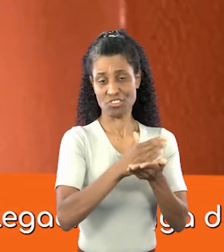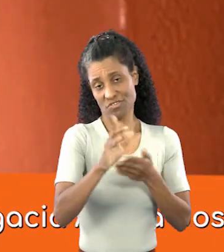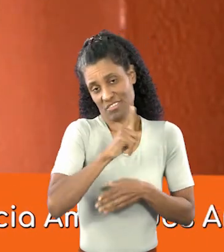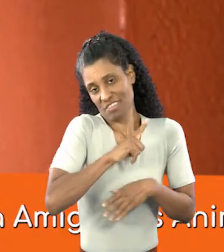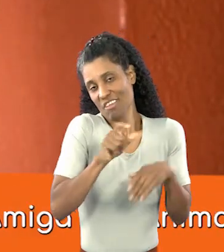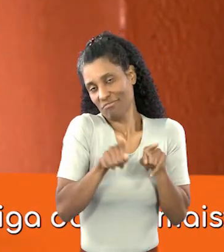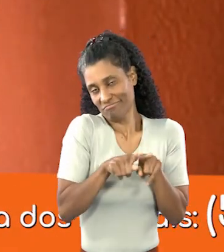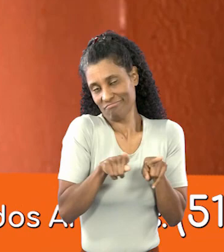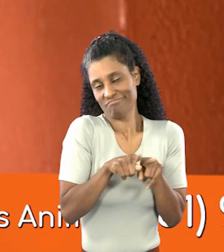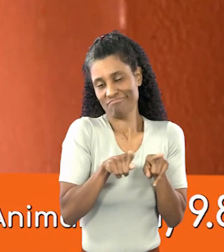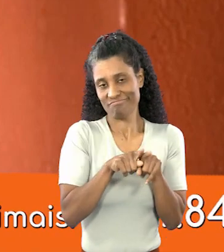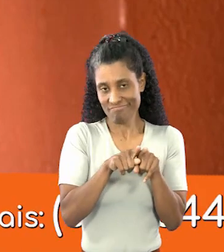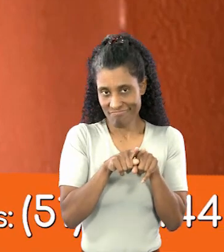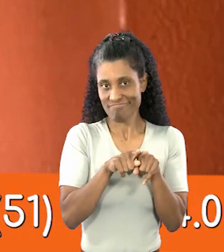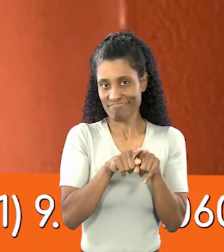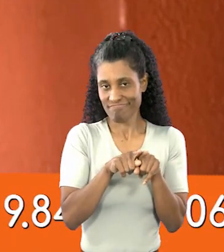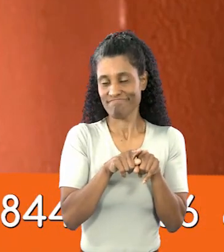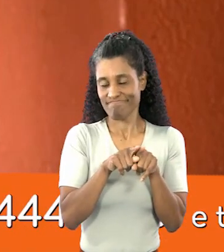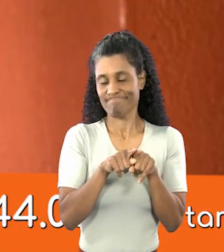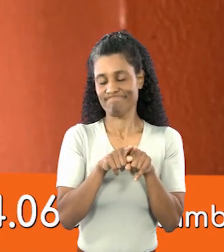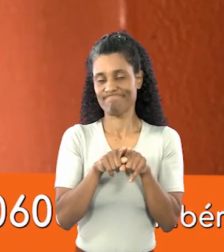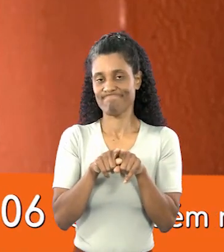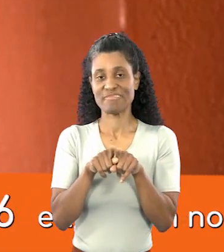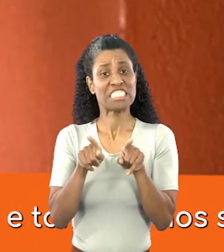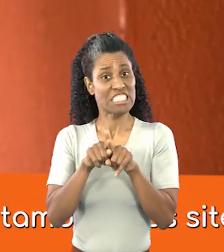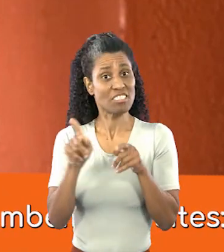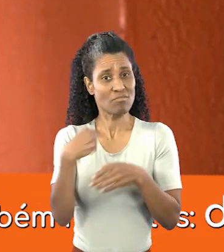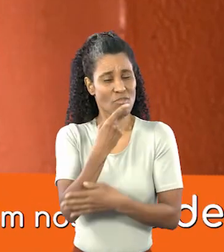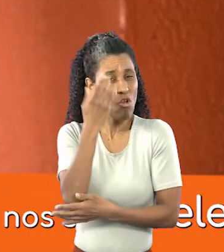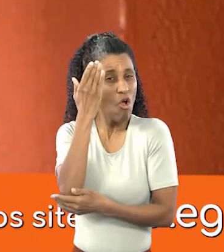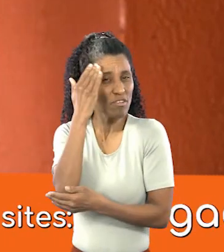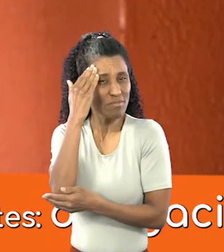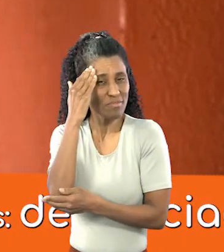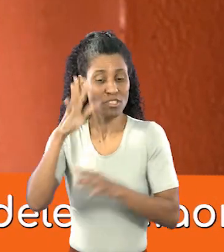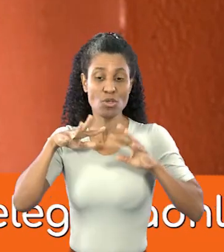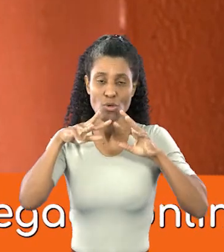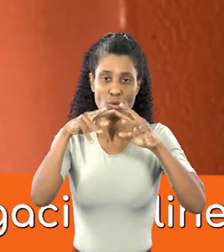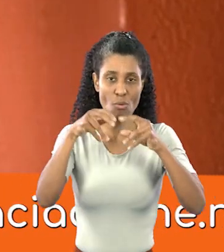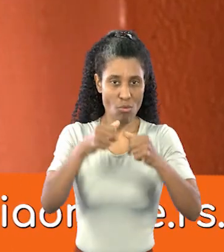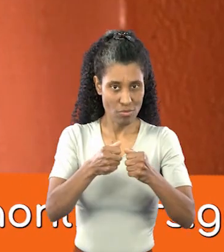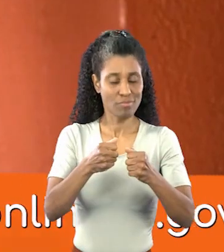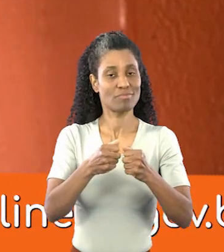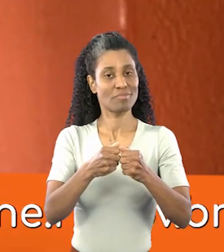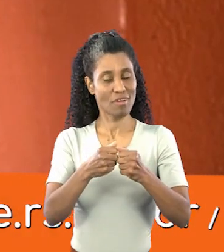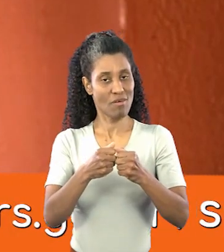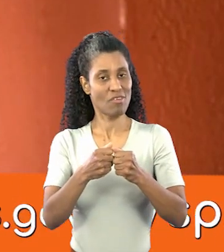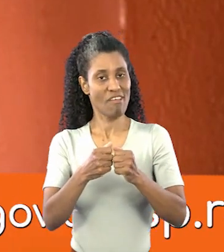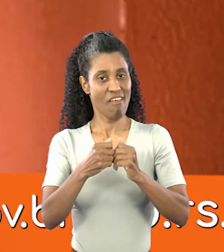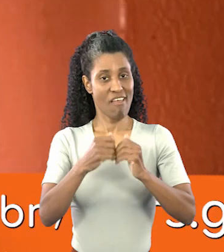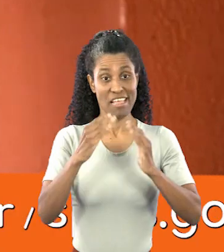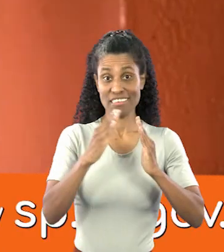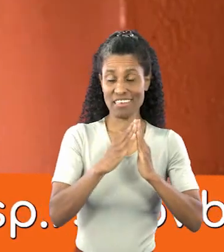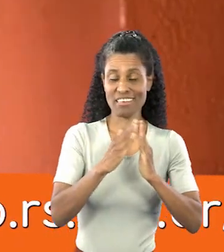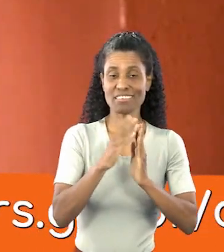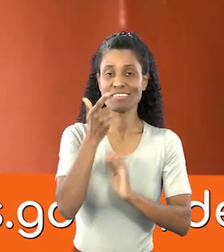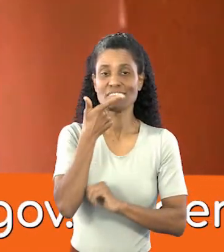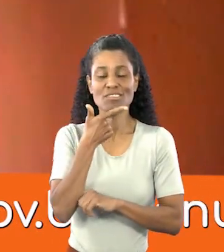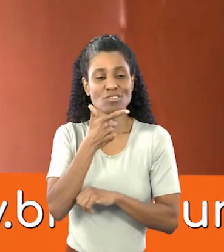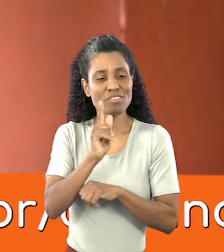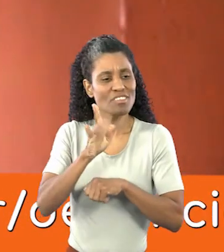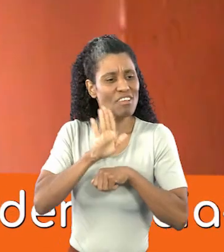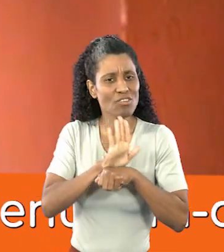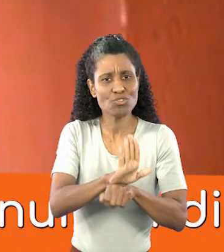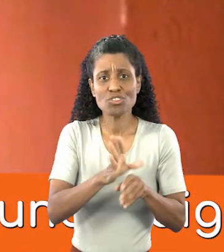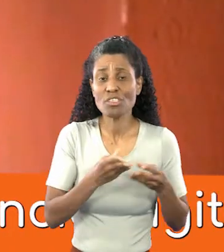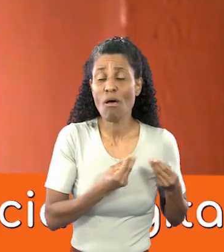muitas vezes acompanha, né? Esse período. E a gente sabe que um animal de estimação